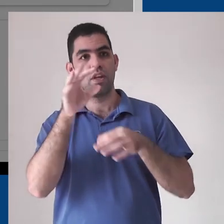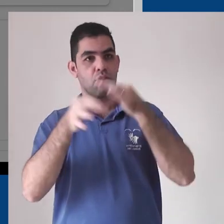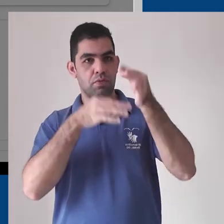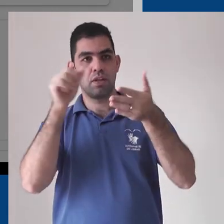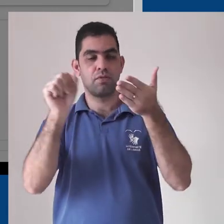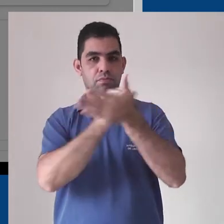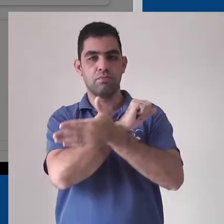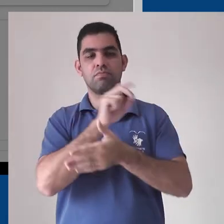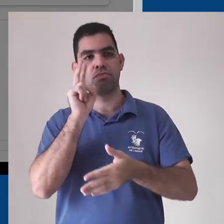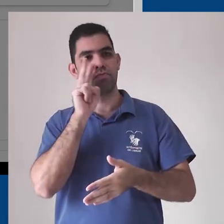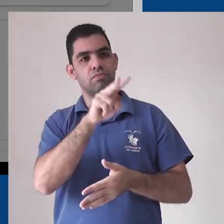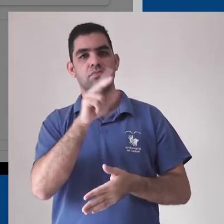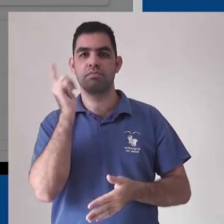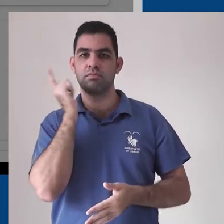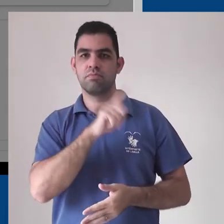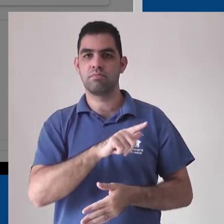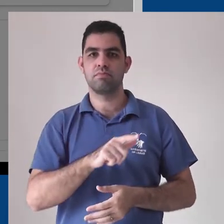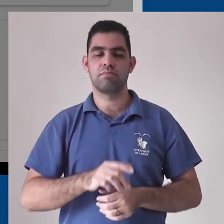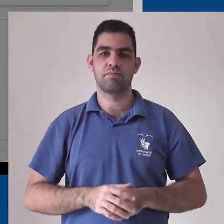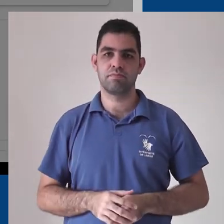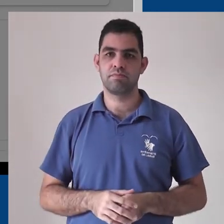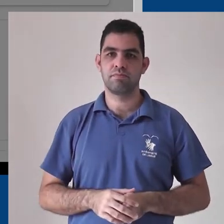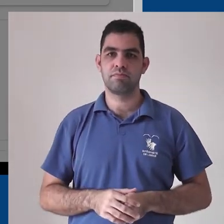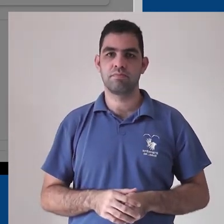consegue visualizar o comentário excluído.